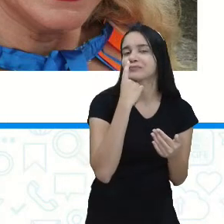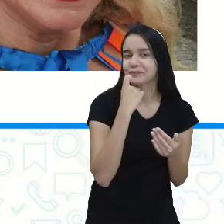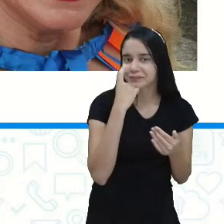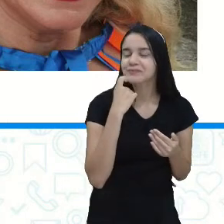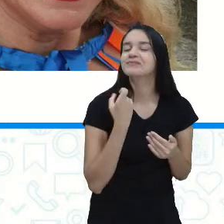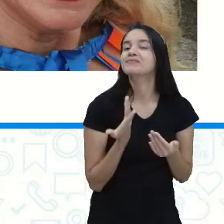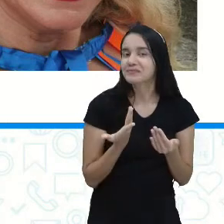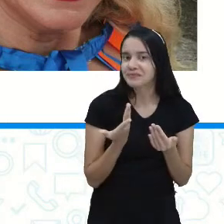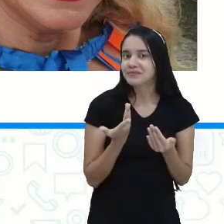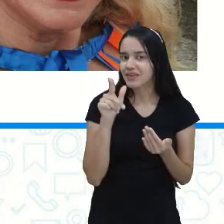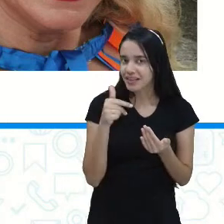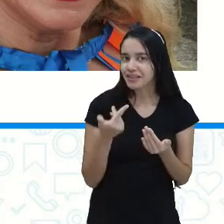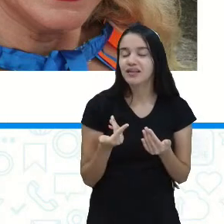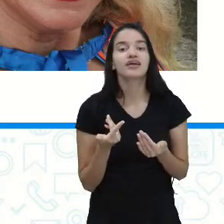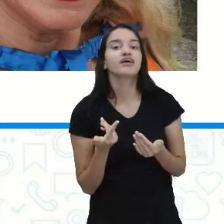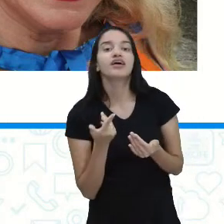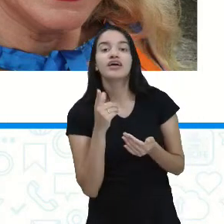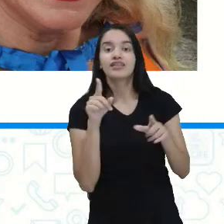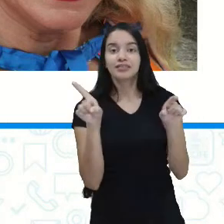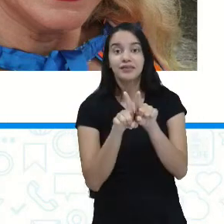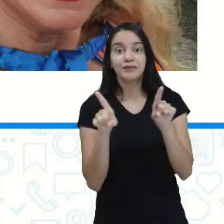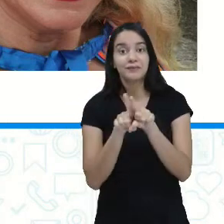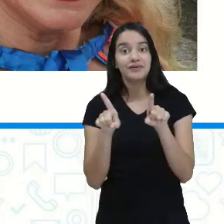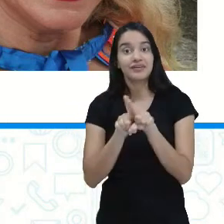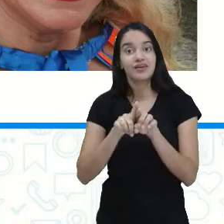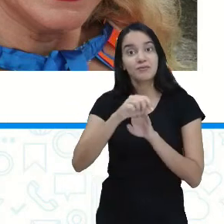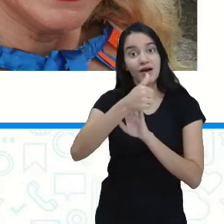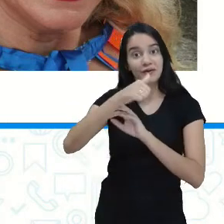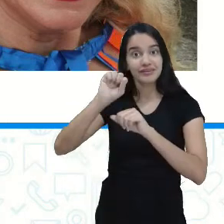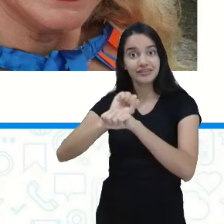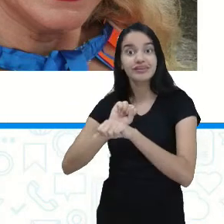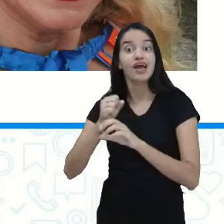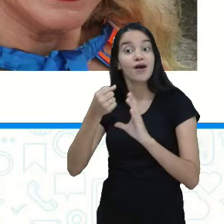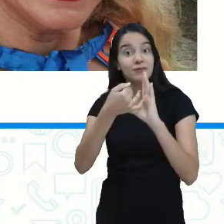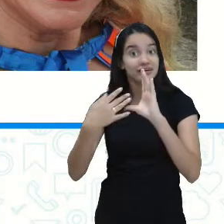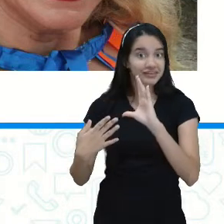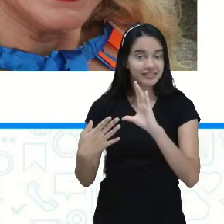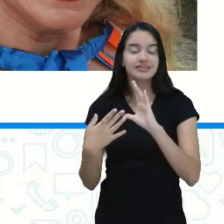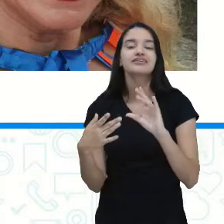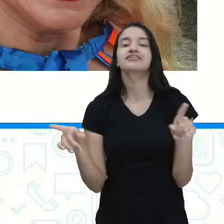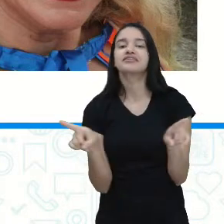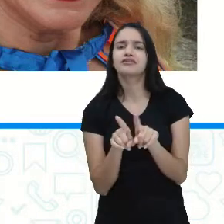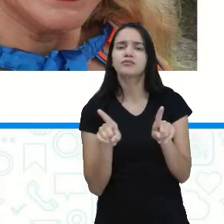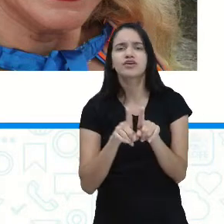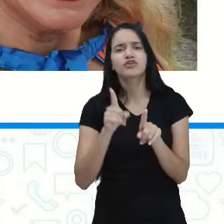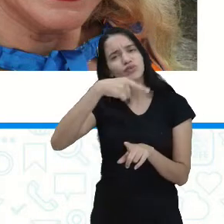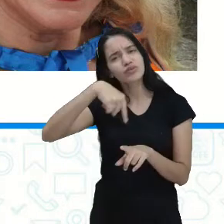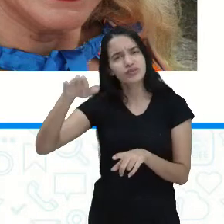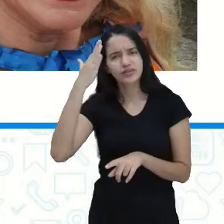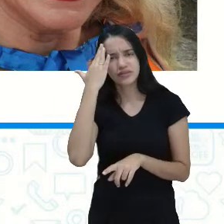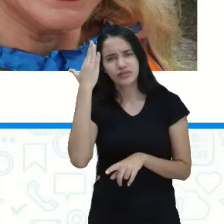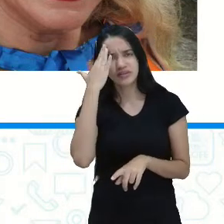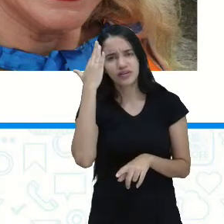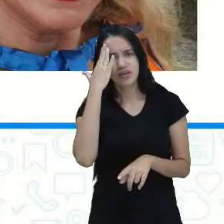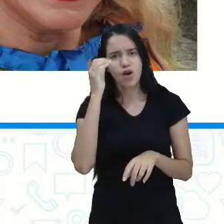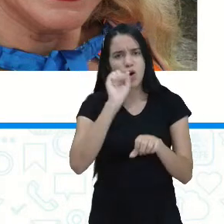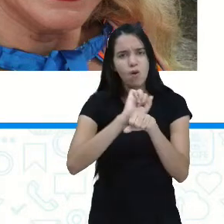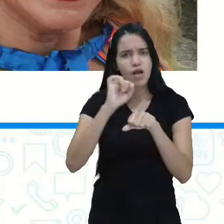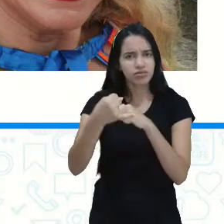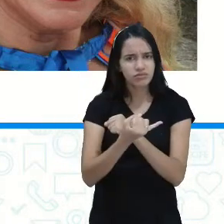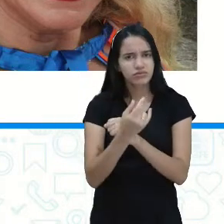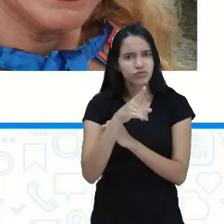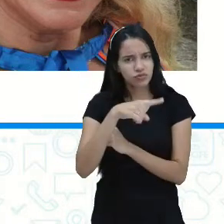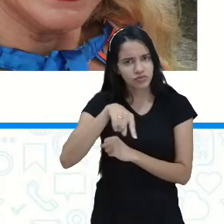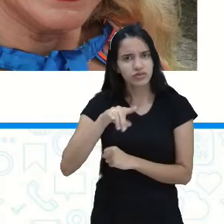Vermelho, não é? Vermelho também é uma qualidade e uma característica. Vocês estão entendendo o que é adjetivo?